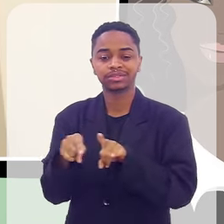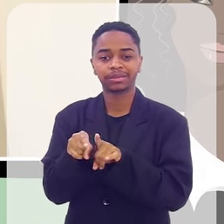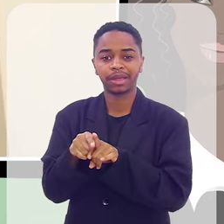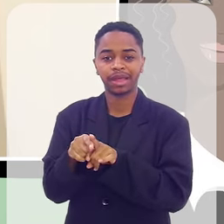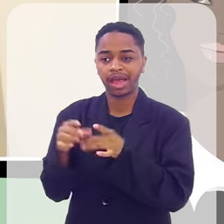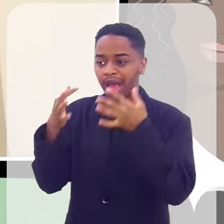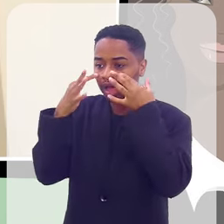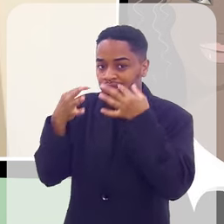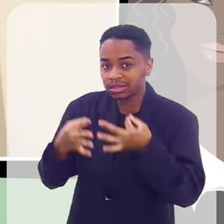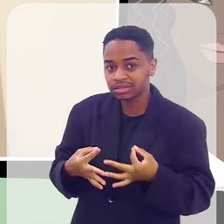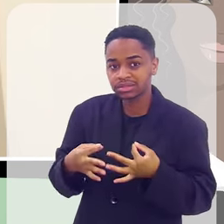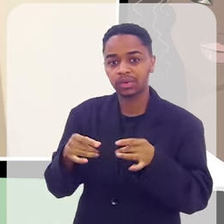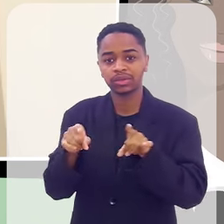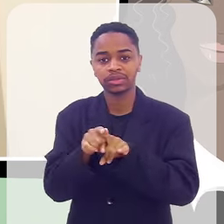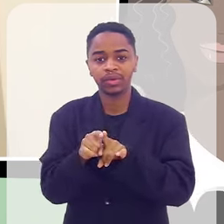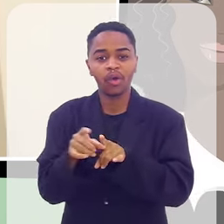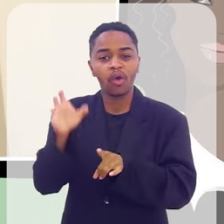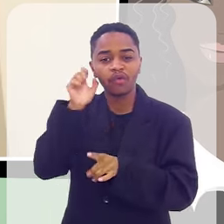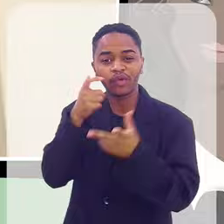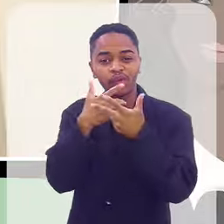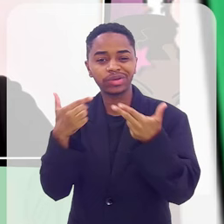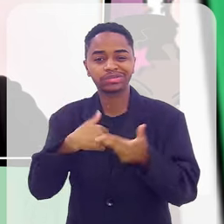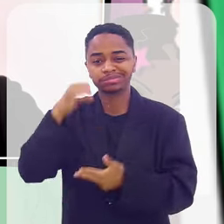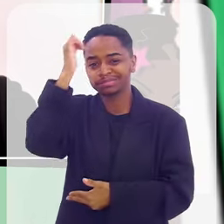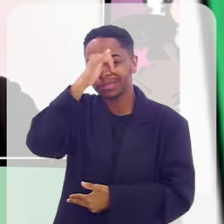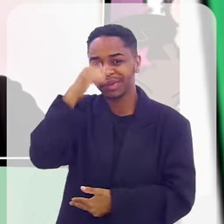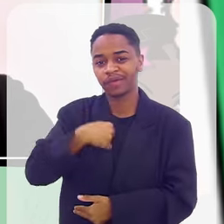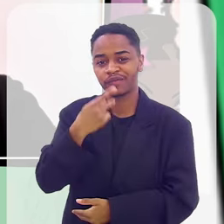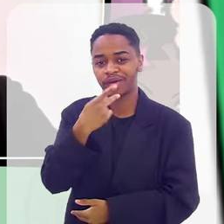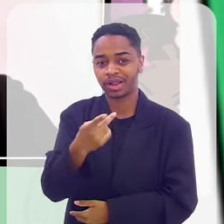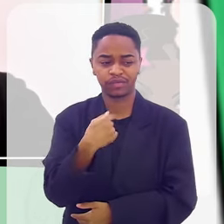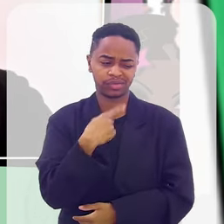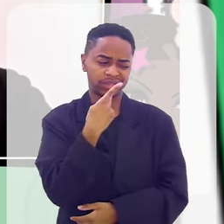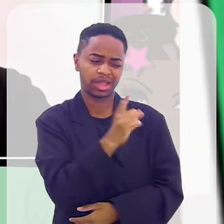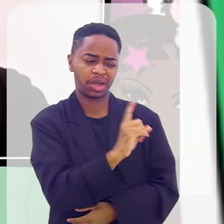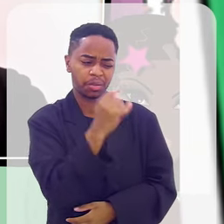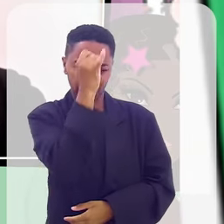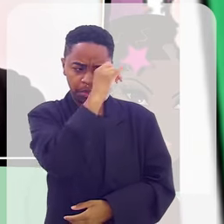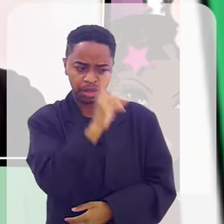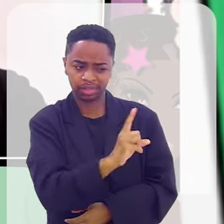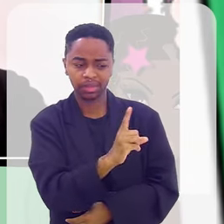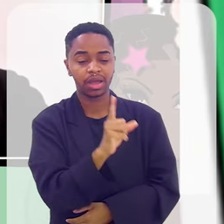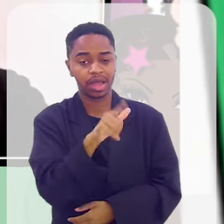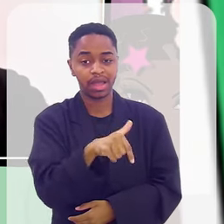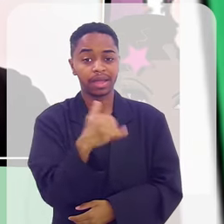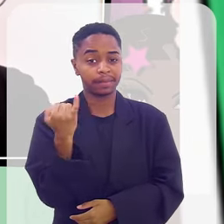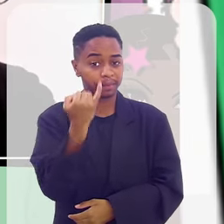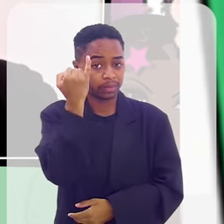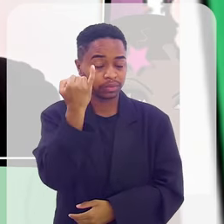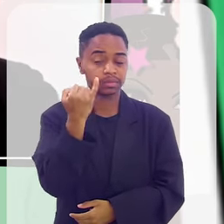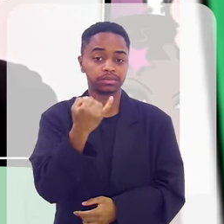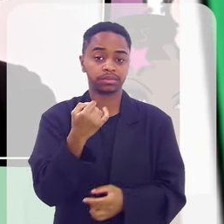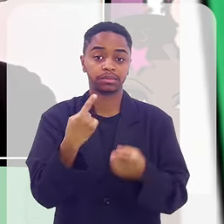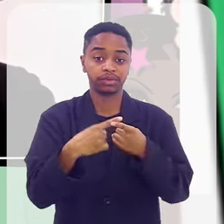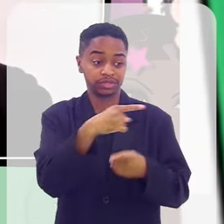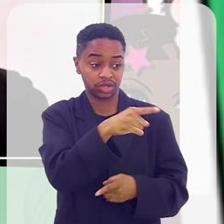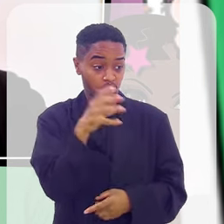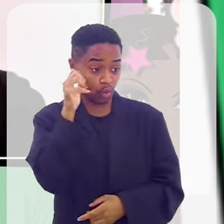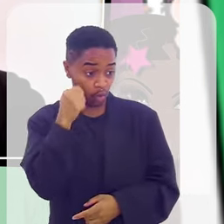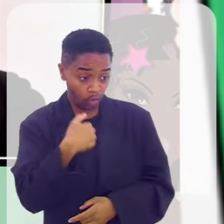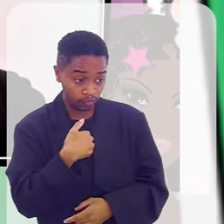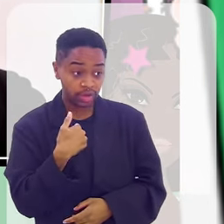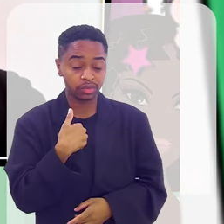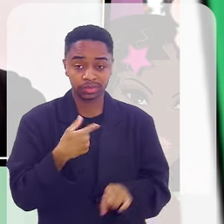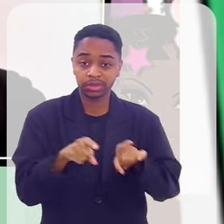por me ouvir, porque eu ouvi nas minhas besteiras que eu falo. falei, não é besteira, tudo que a senhora fala é importante. Tanto que a senhora me